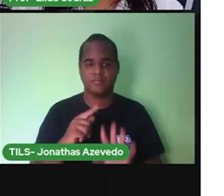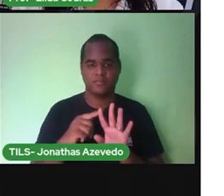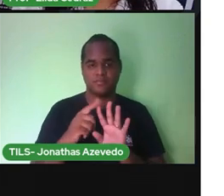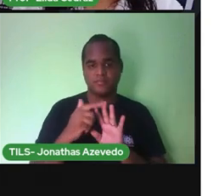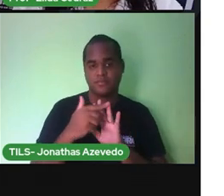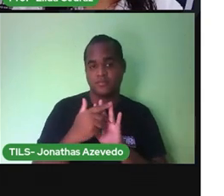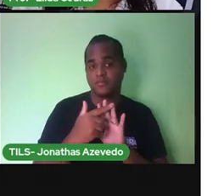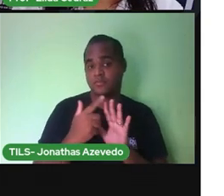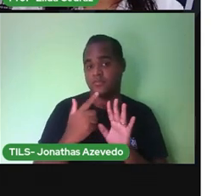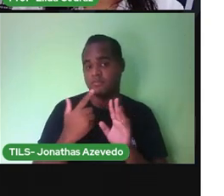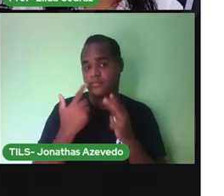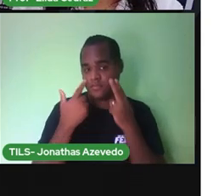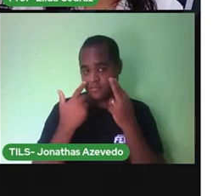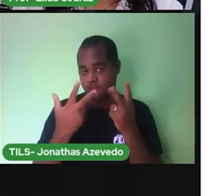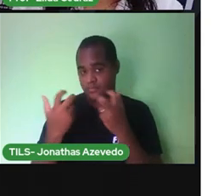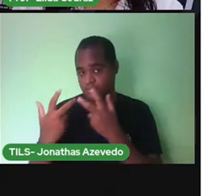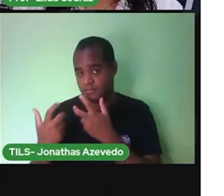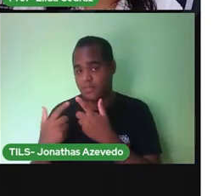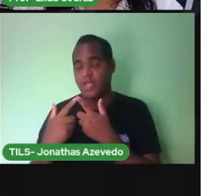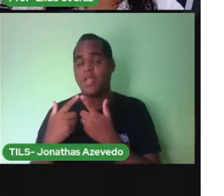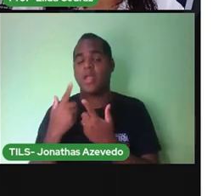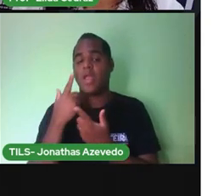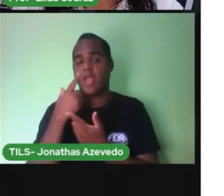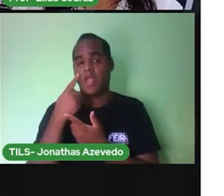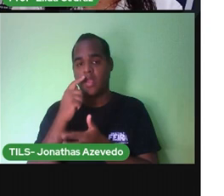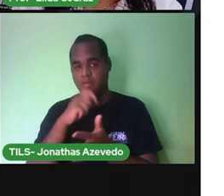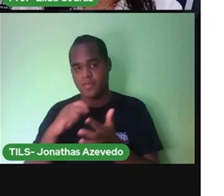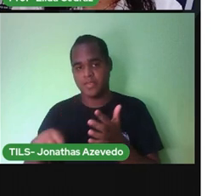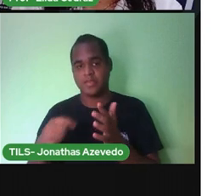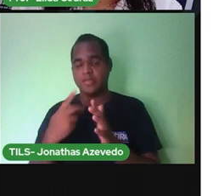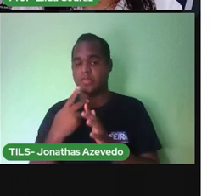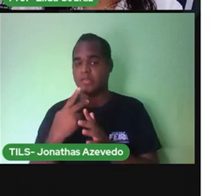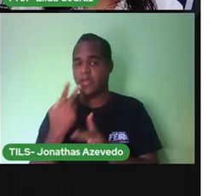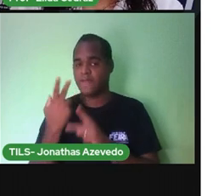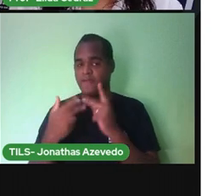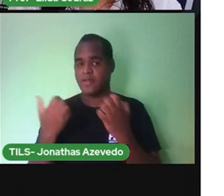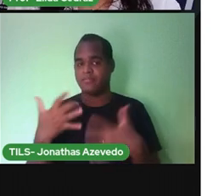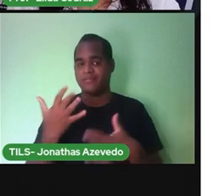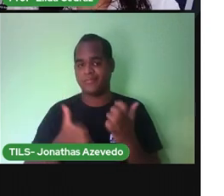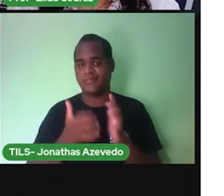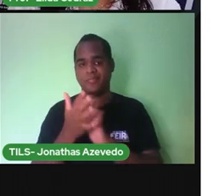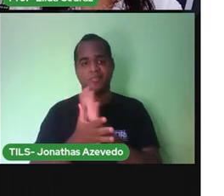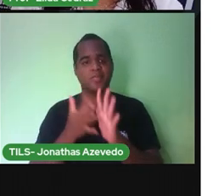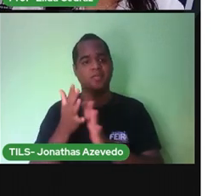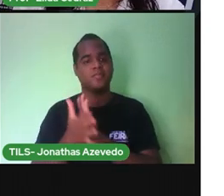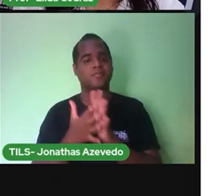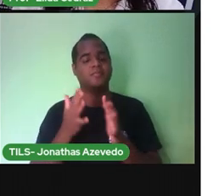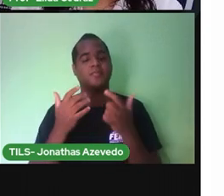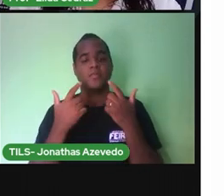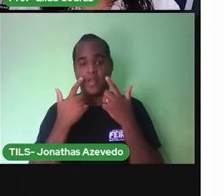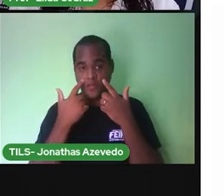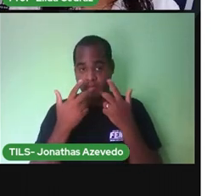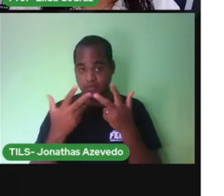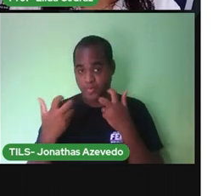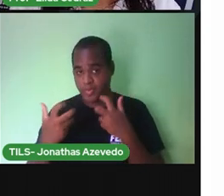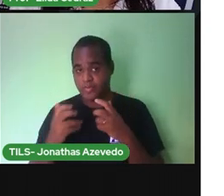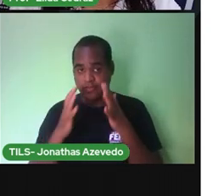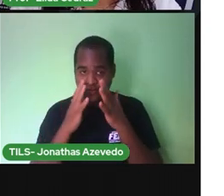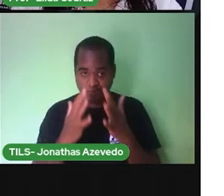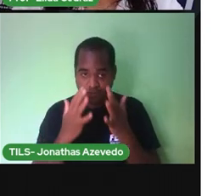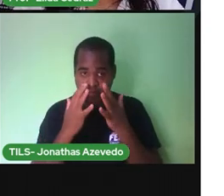atenção É na escrita E na fala da palavra Observe com atenção Fale